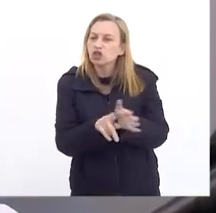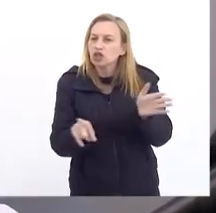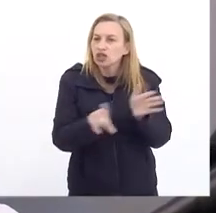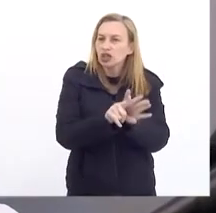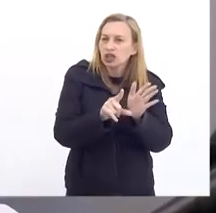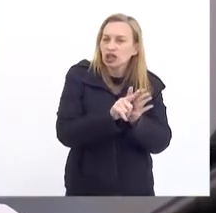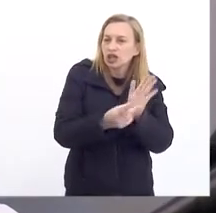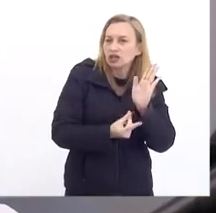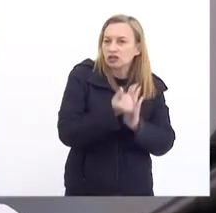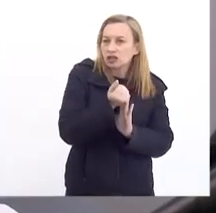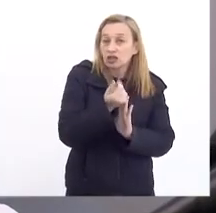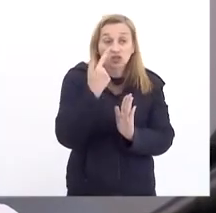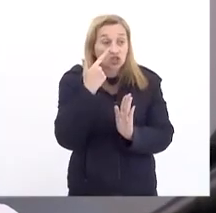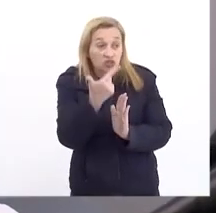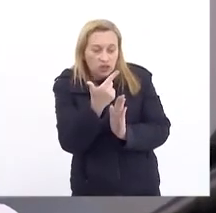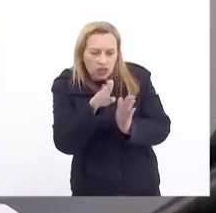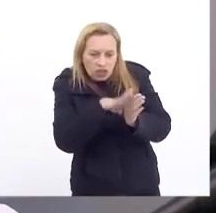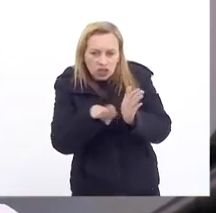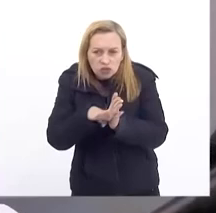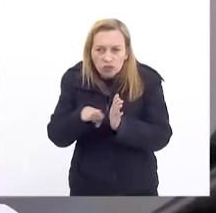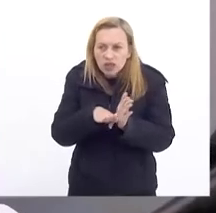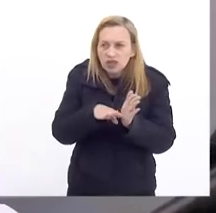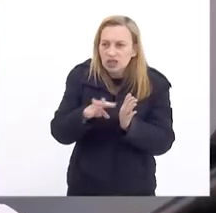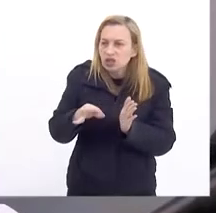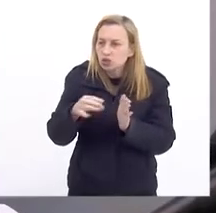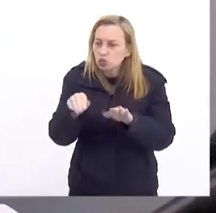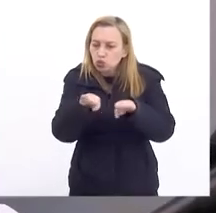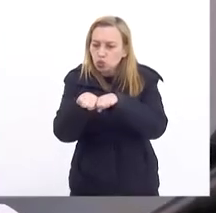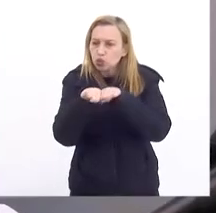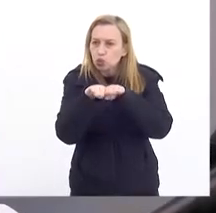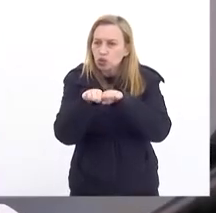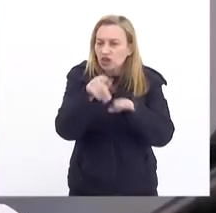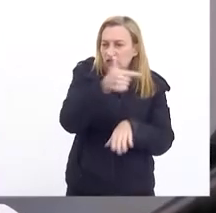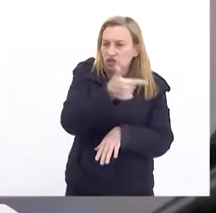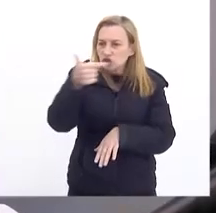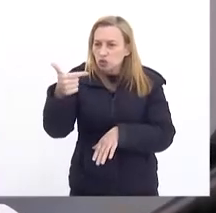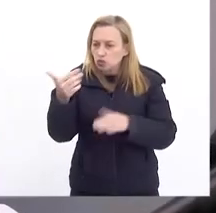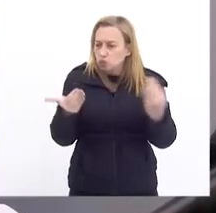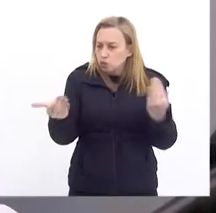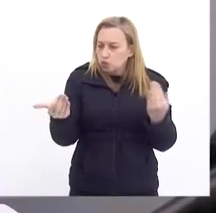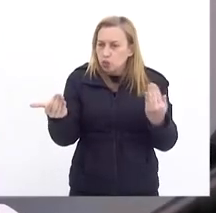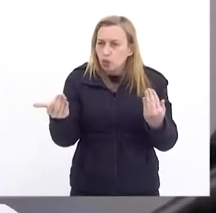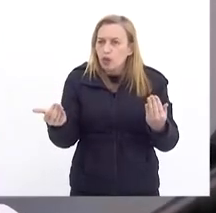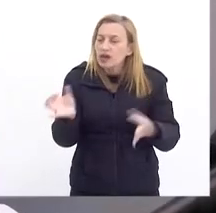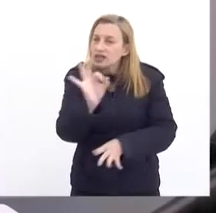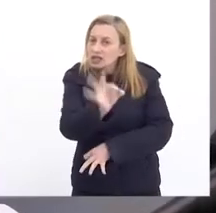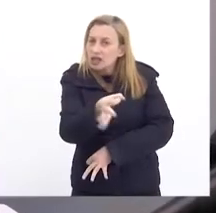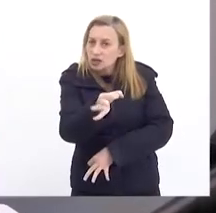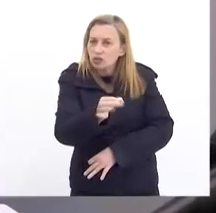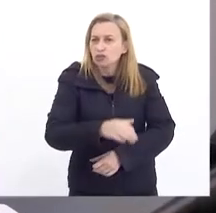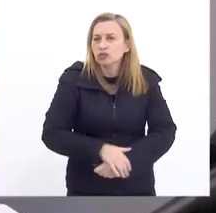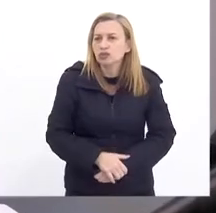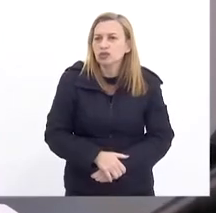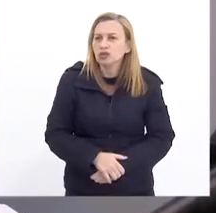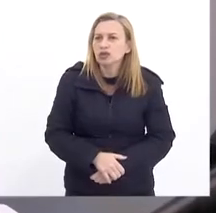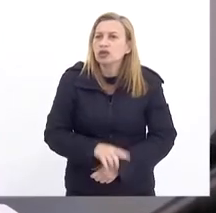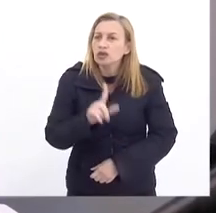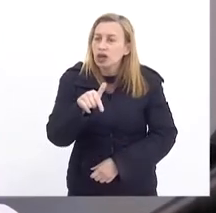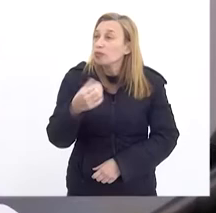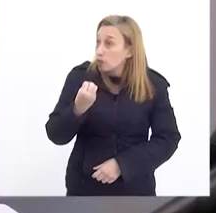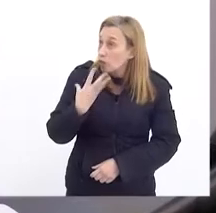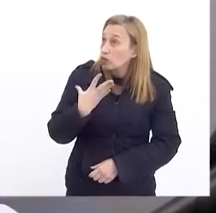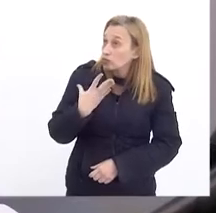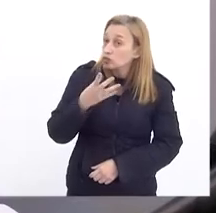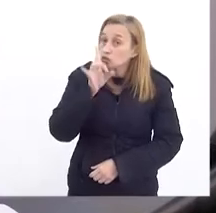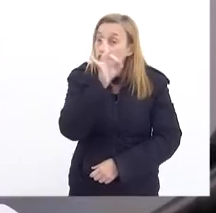vemos aqui despesa e receita do secretário Zamit empatadas em 2022, de fato, isso é inédito